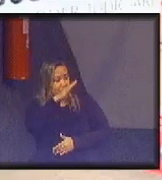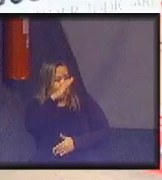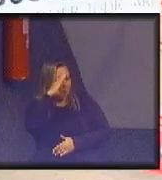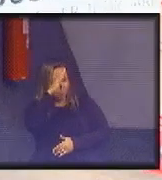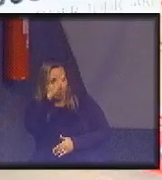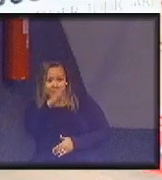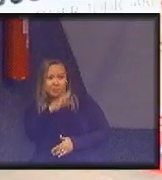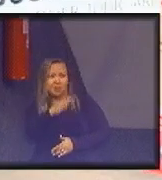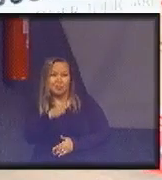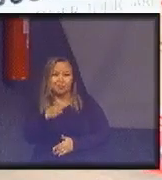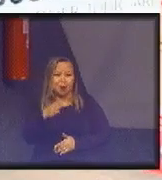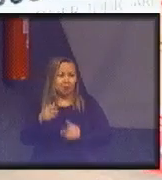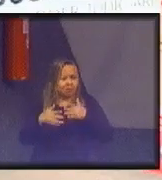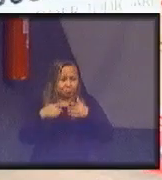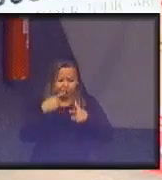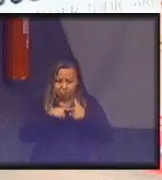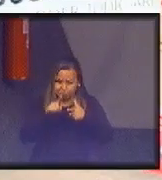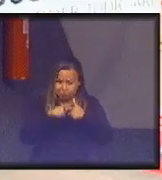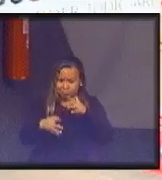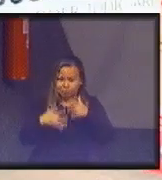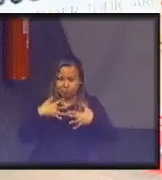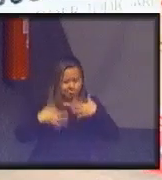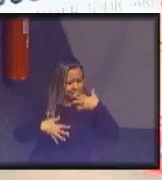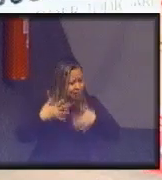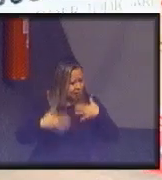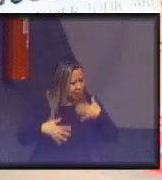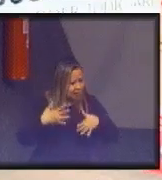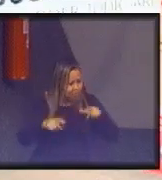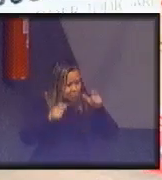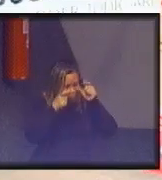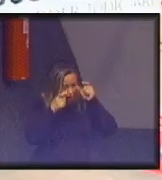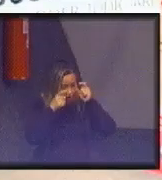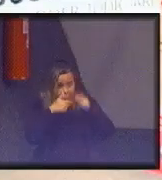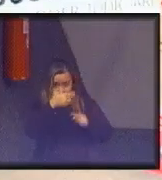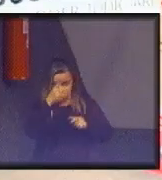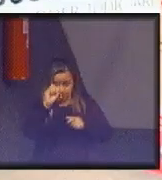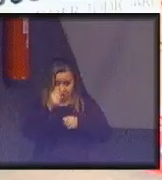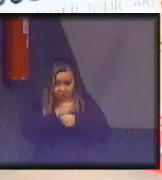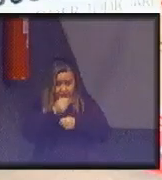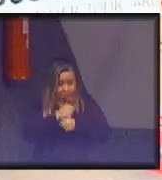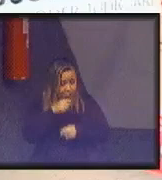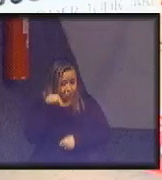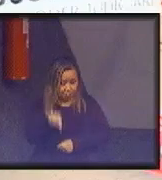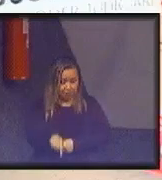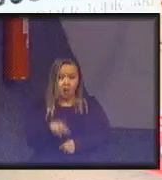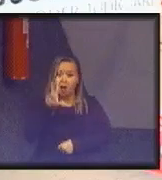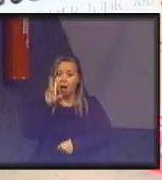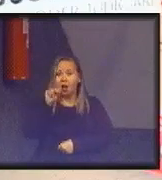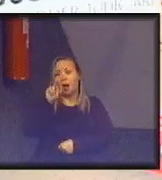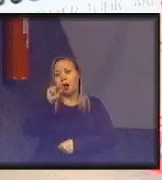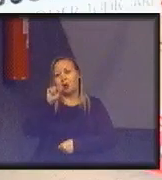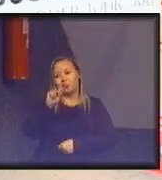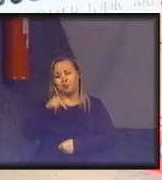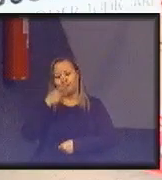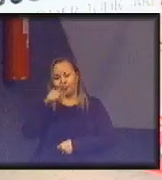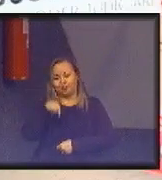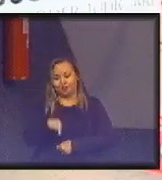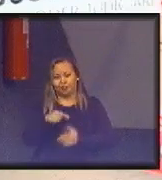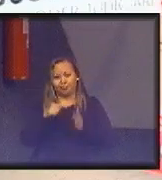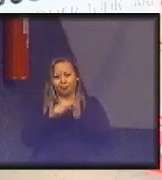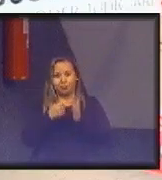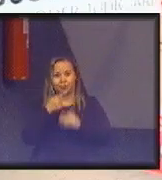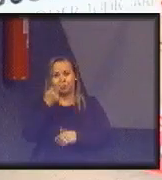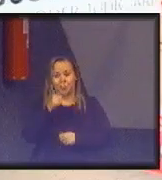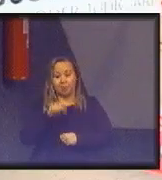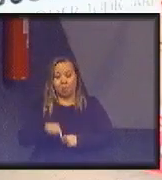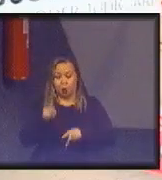a primeira grande publicação que chamou a atenção, ela tem uns 10 anos, foi exatamente nesse ponto, dizendo que quando a